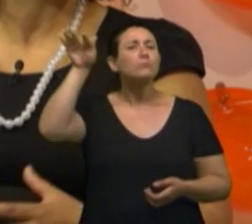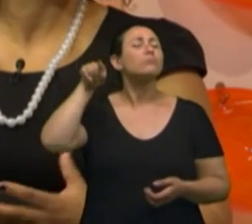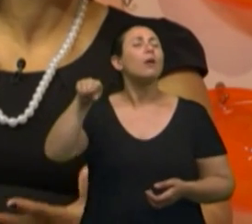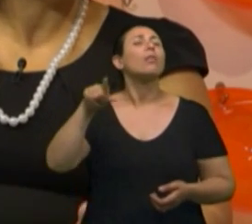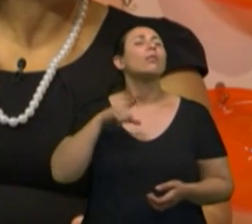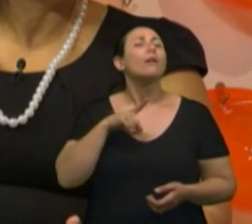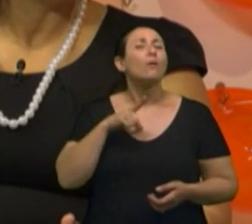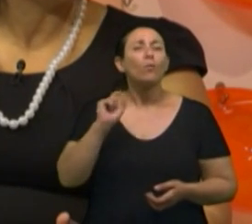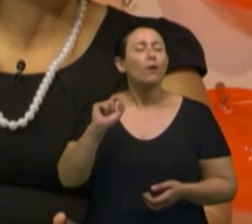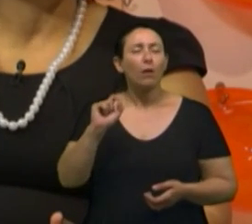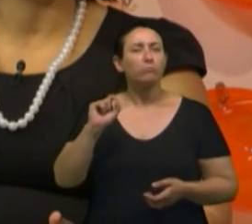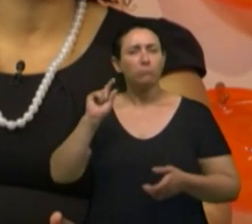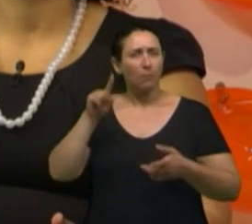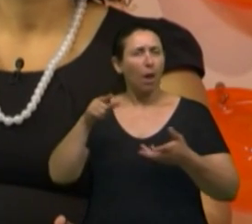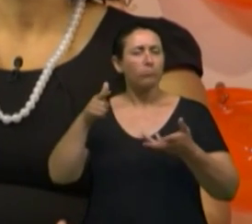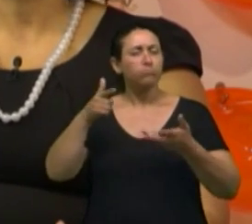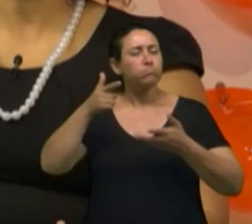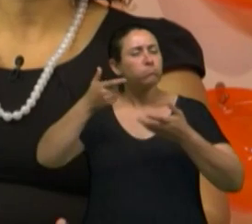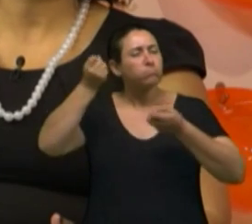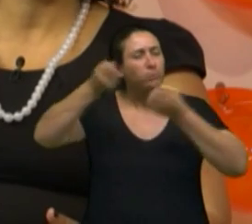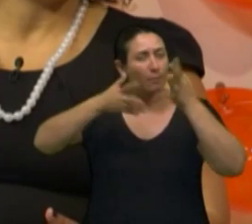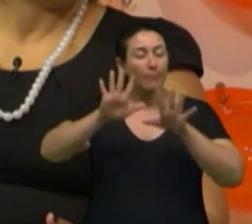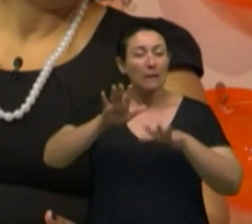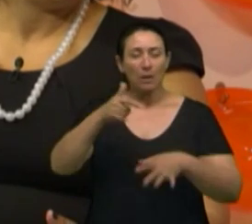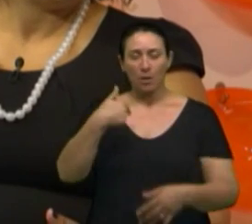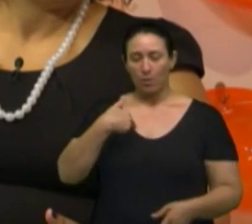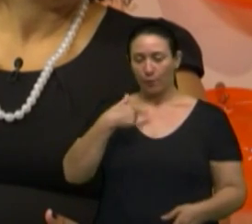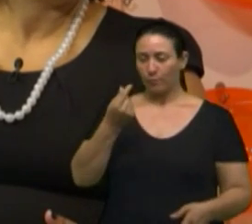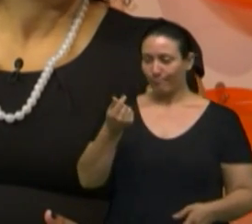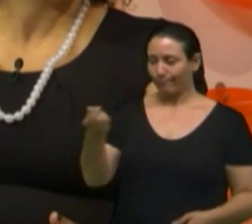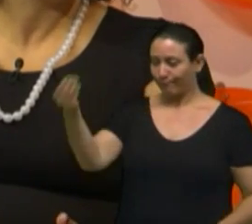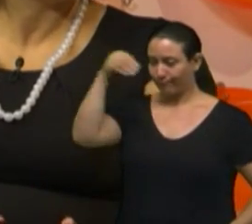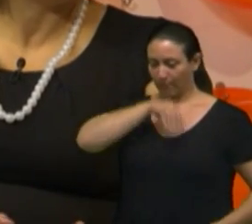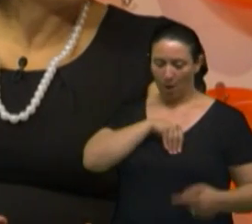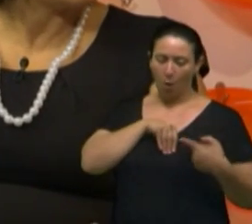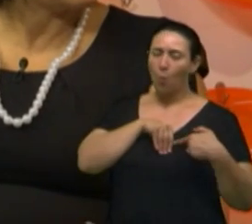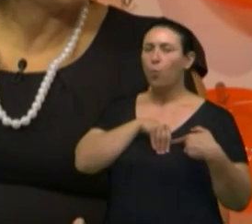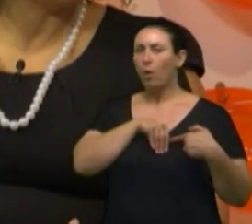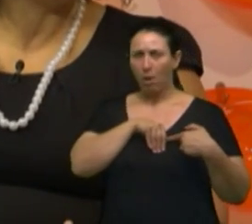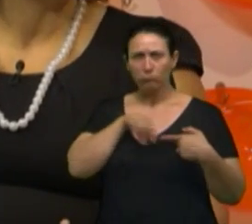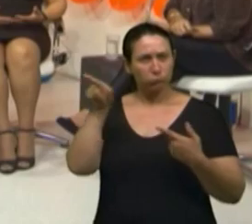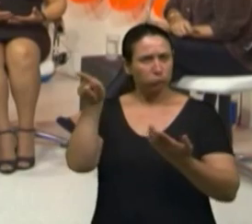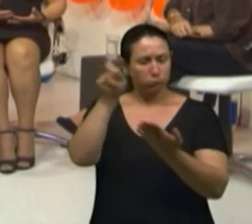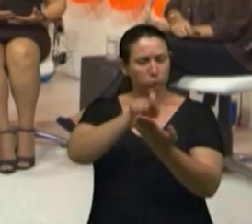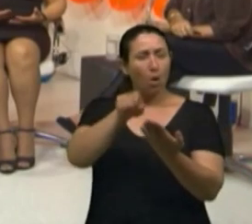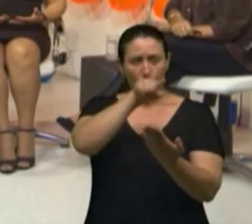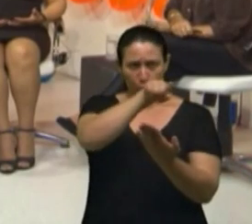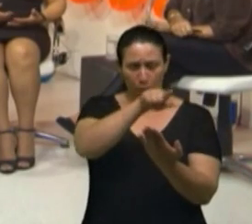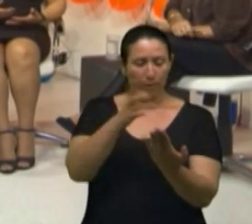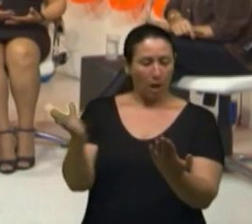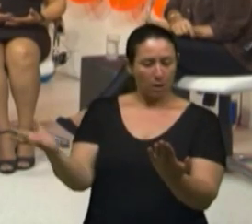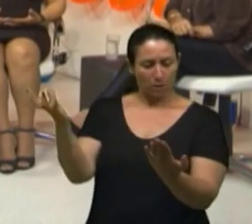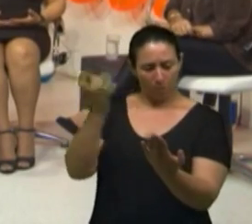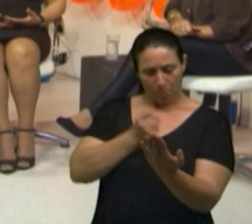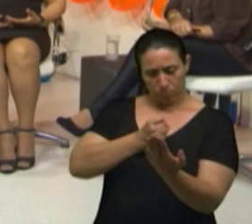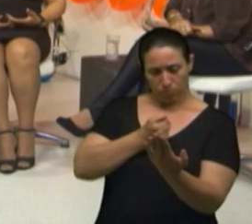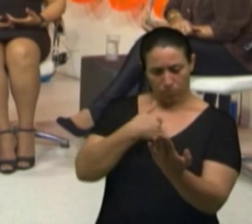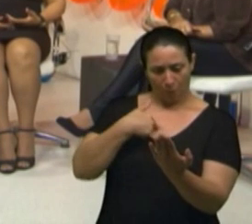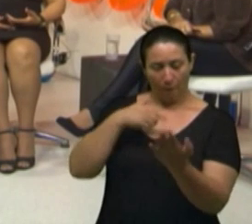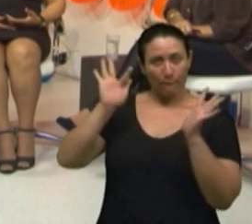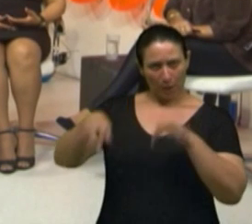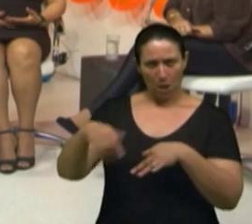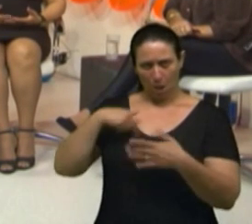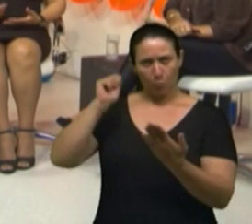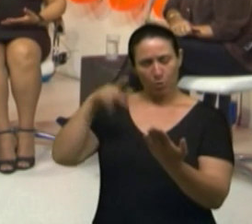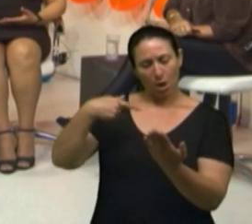aspecto prático que é dado, né? Quanto que eu vou ganhar? Te dão por inscrito, né? Claro. Quando eu sair, eu vou ganhar quanto,